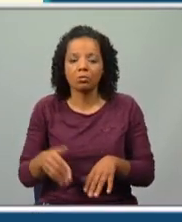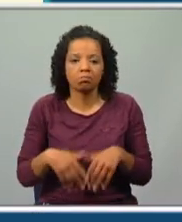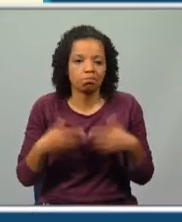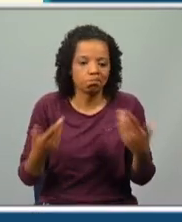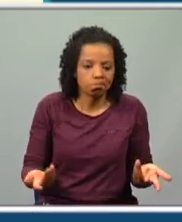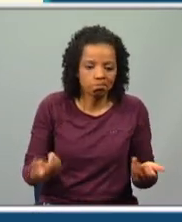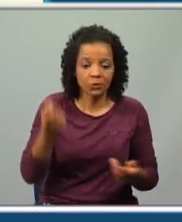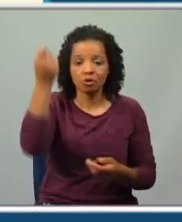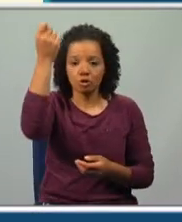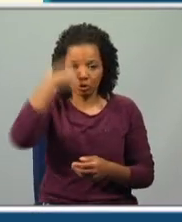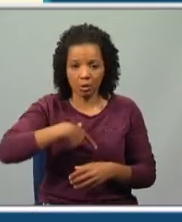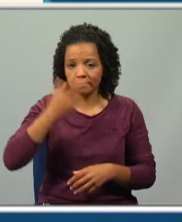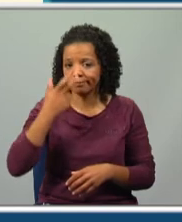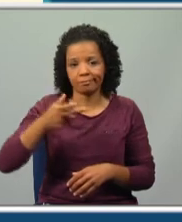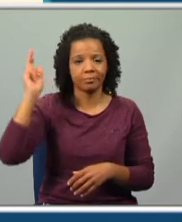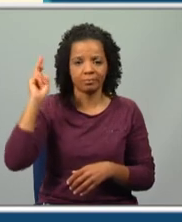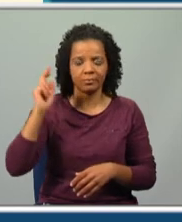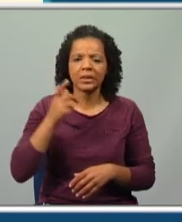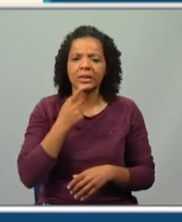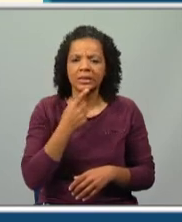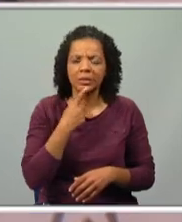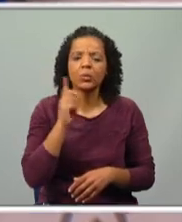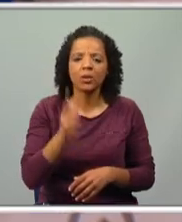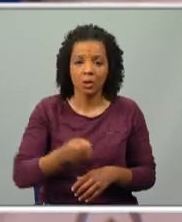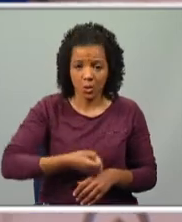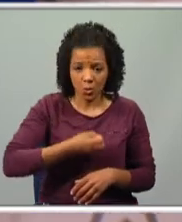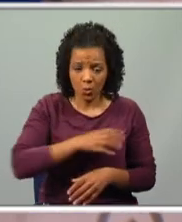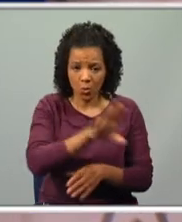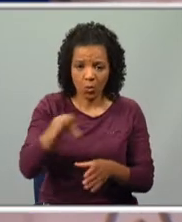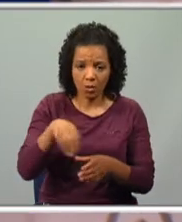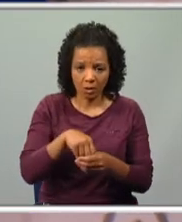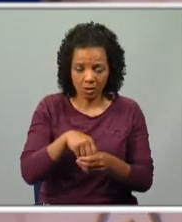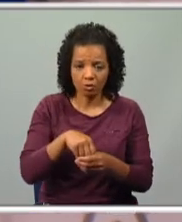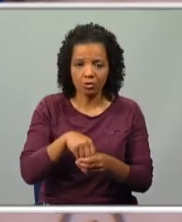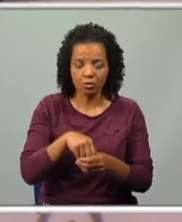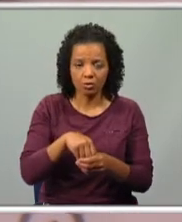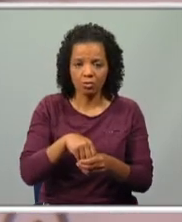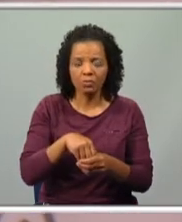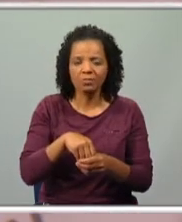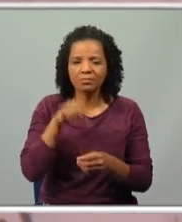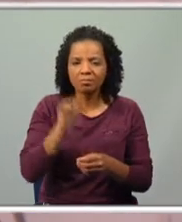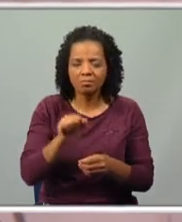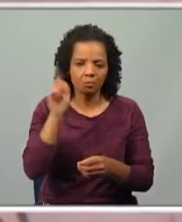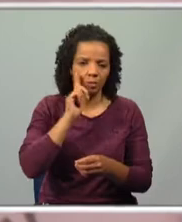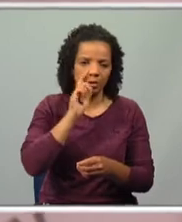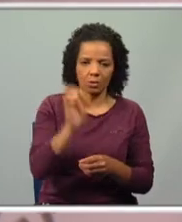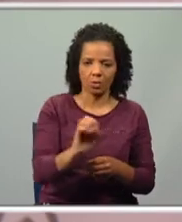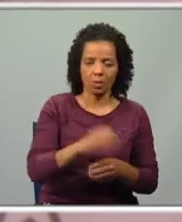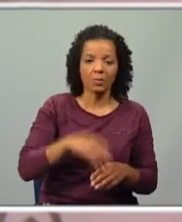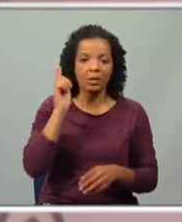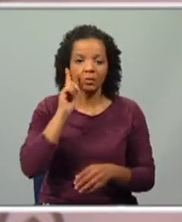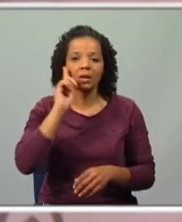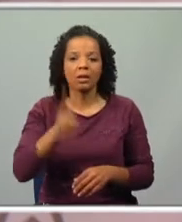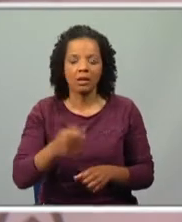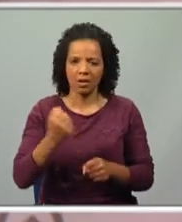A história é intemporal. Isto significa que o contexto temporal da obra não é relevante. O que é relevante mesmo